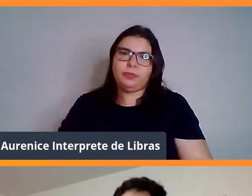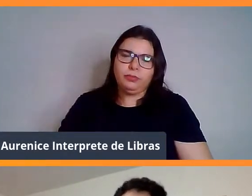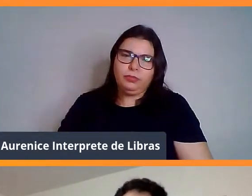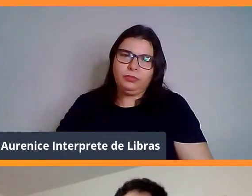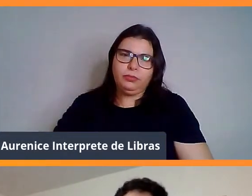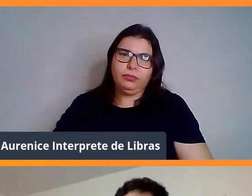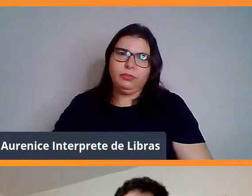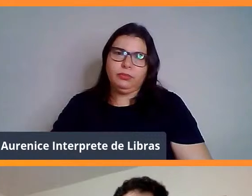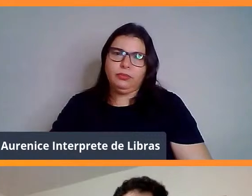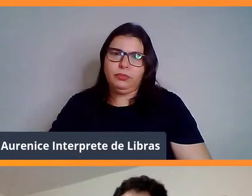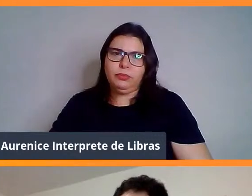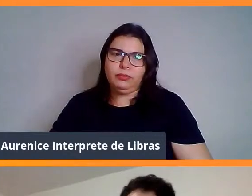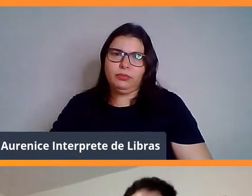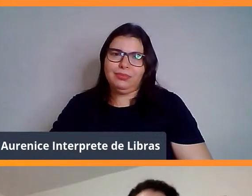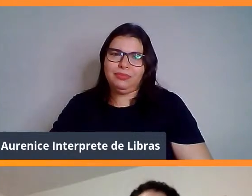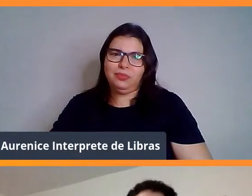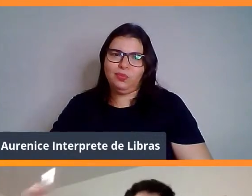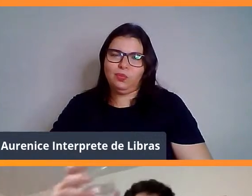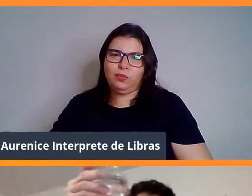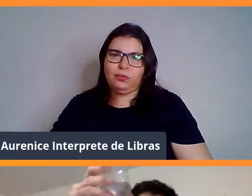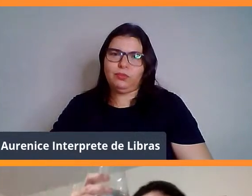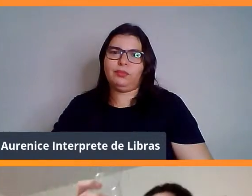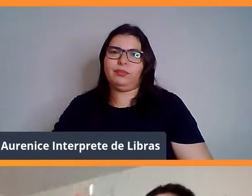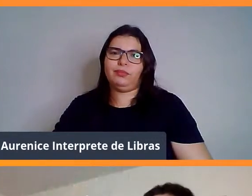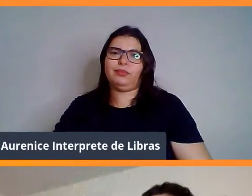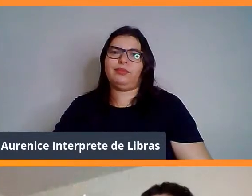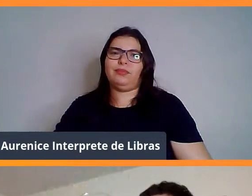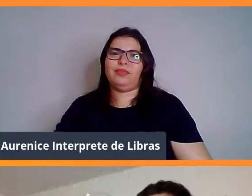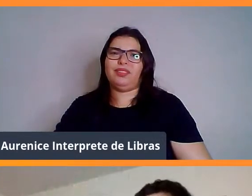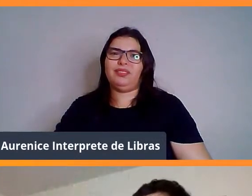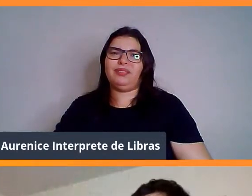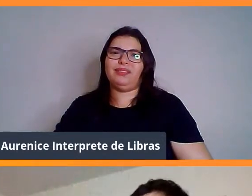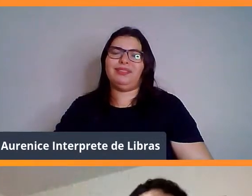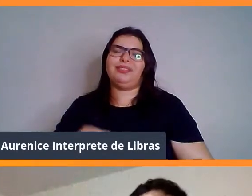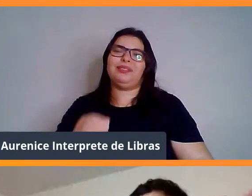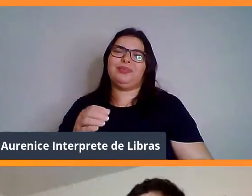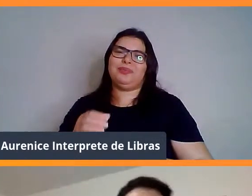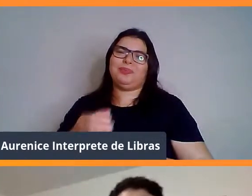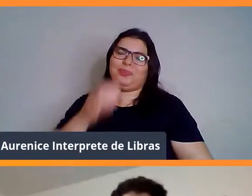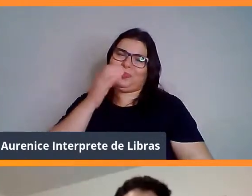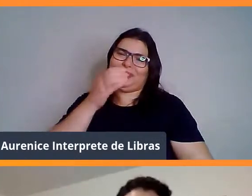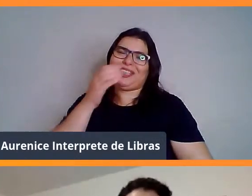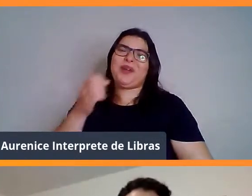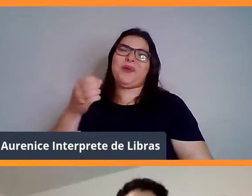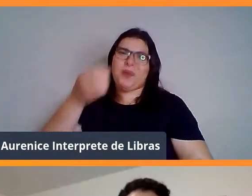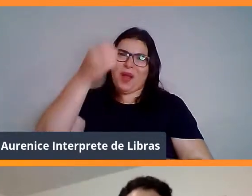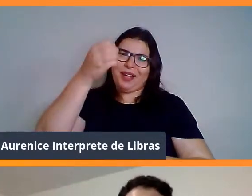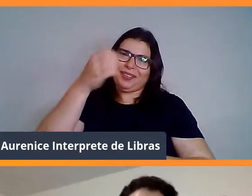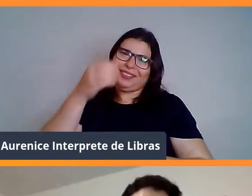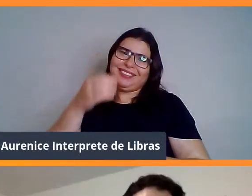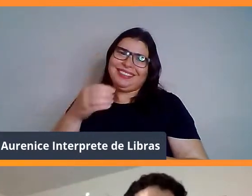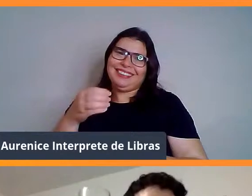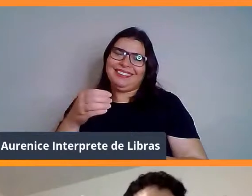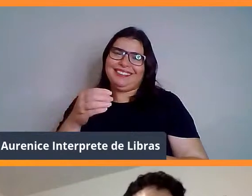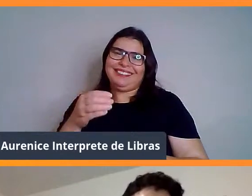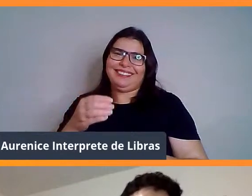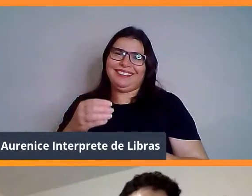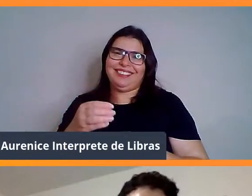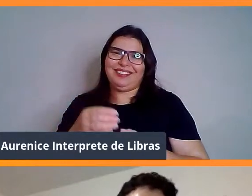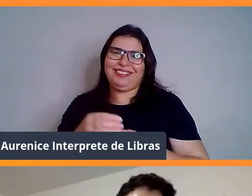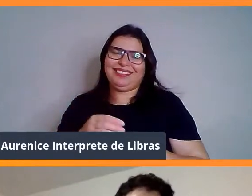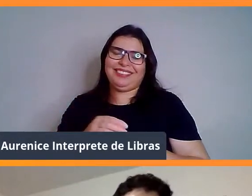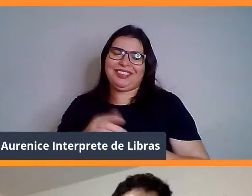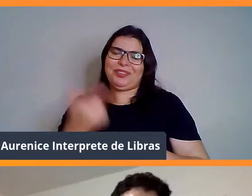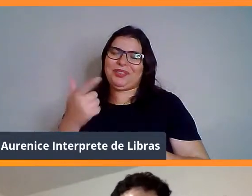Manu, você vai brindar aí também? Vou brindar aqui com água, porque eu não tenho uma cerveja, acabou pra aqui onde eu estou, infelizmente.